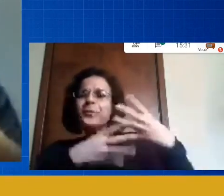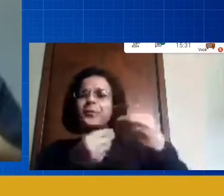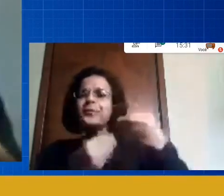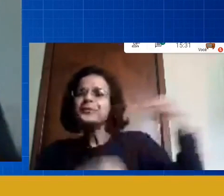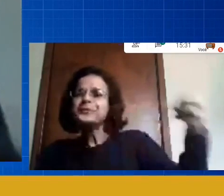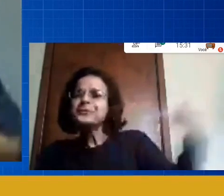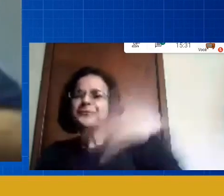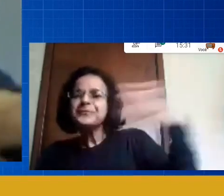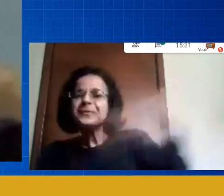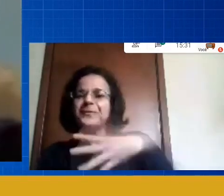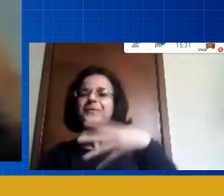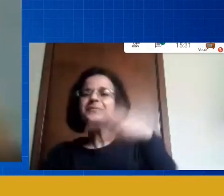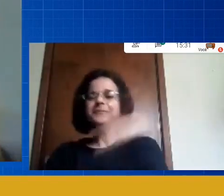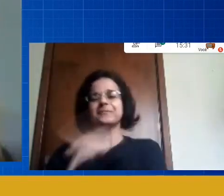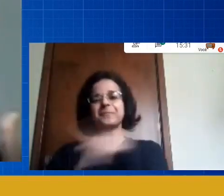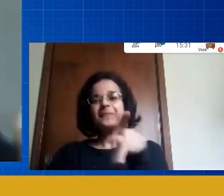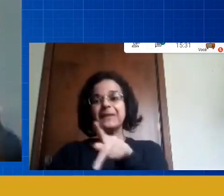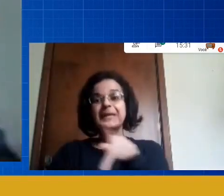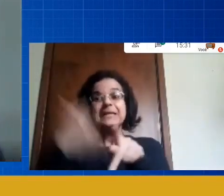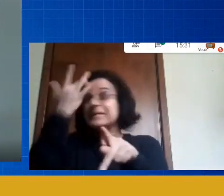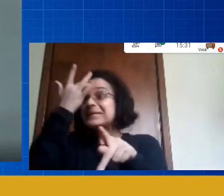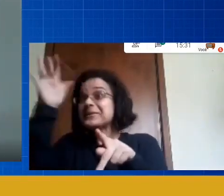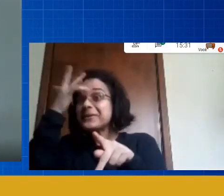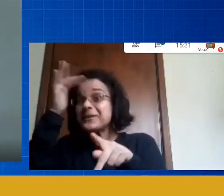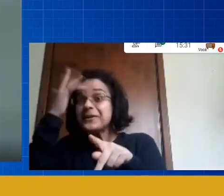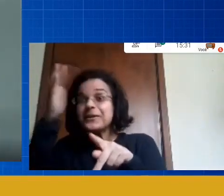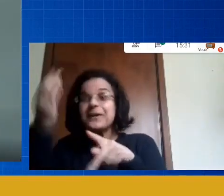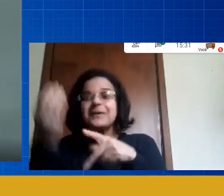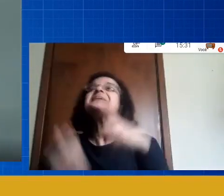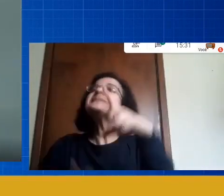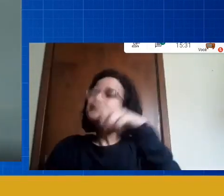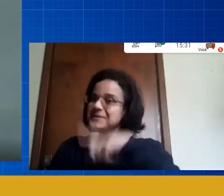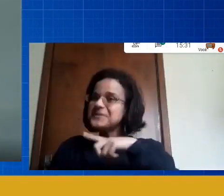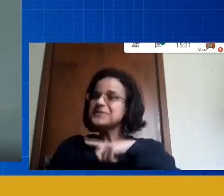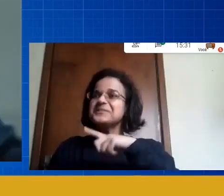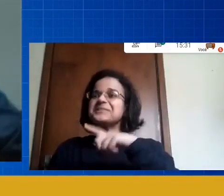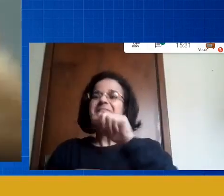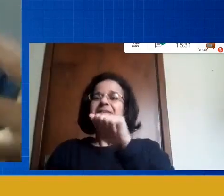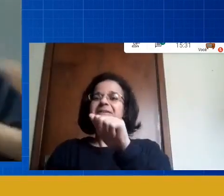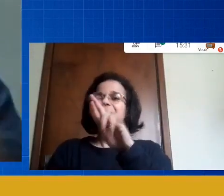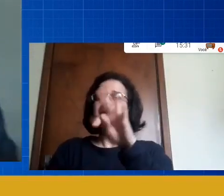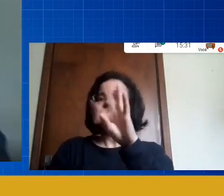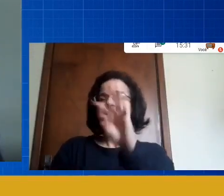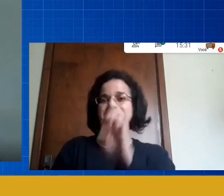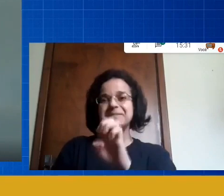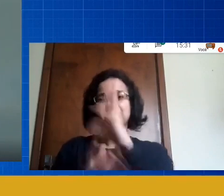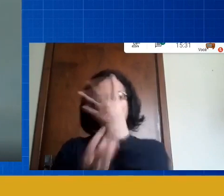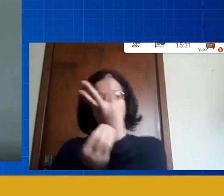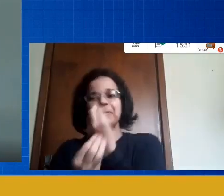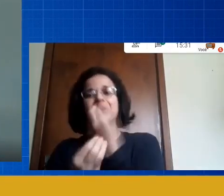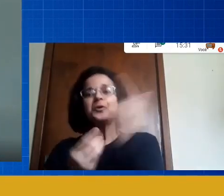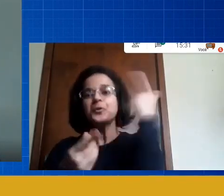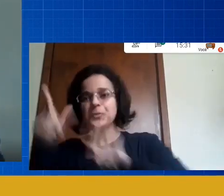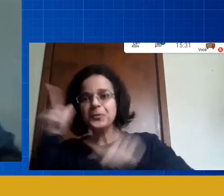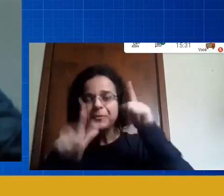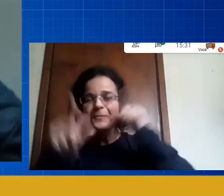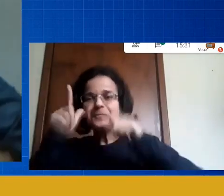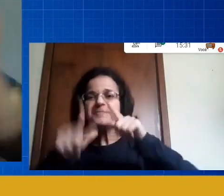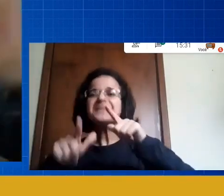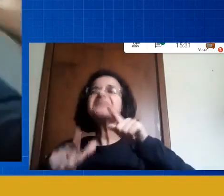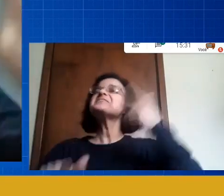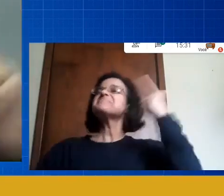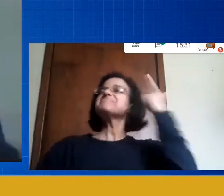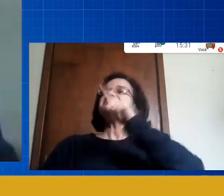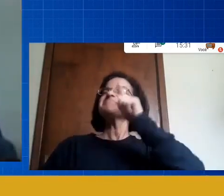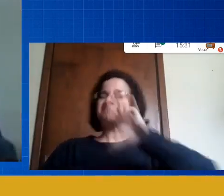monte de professor que não sabia o talento que tinha não sabia o potencial que tinha e